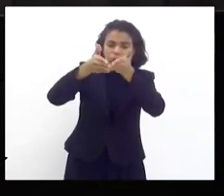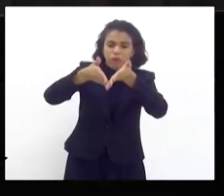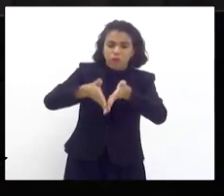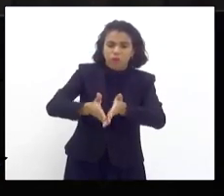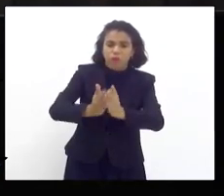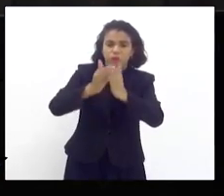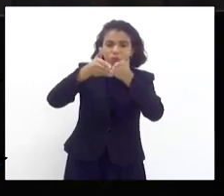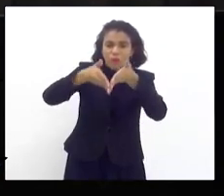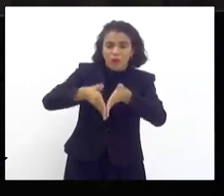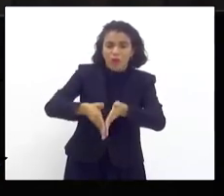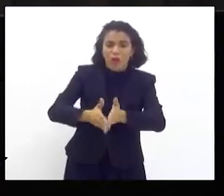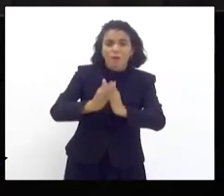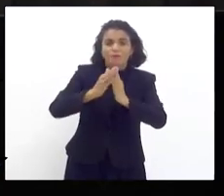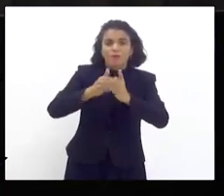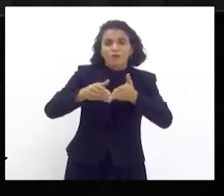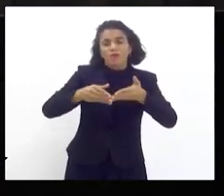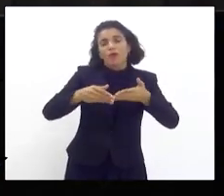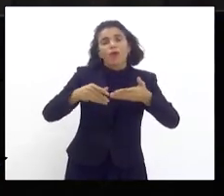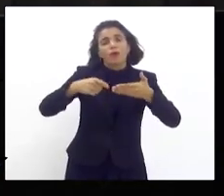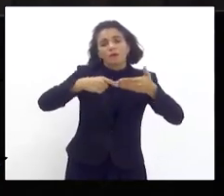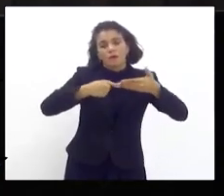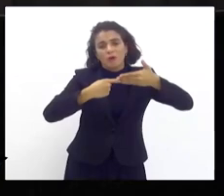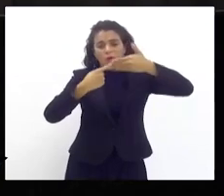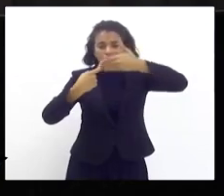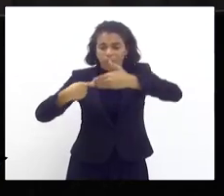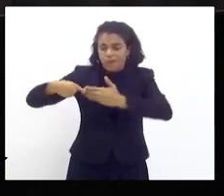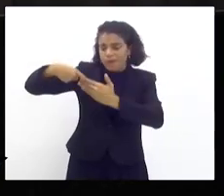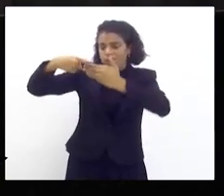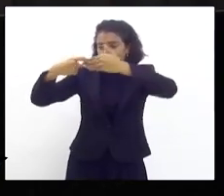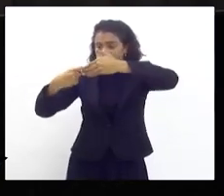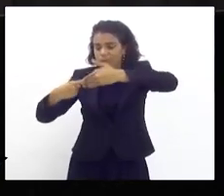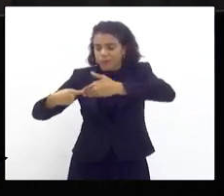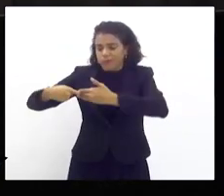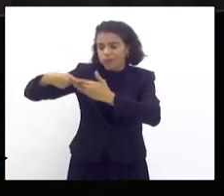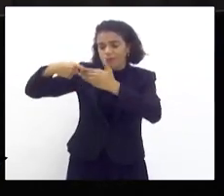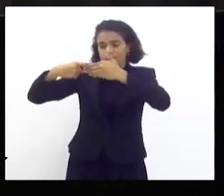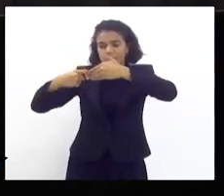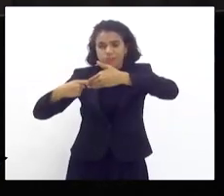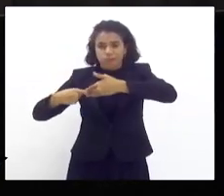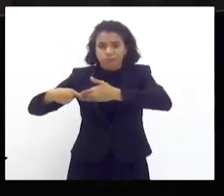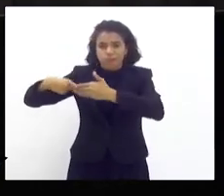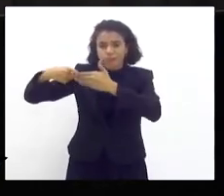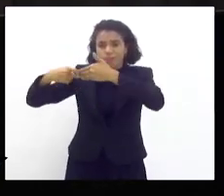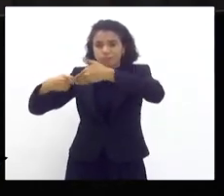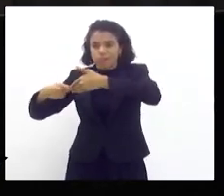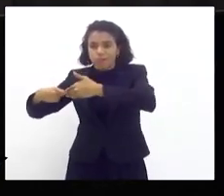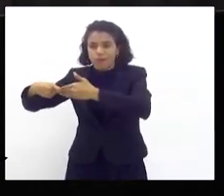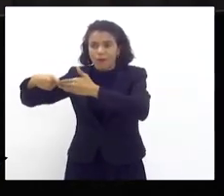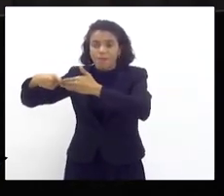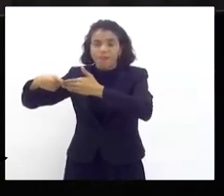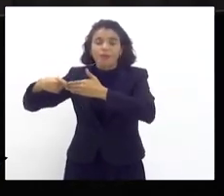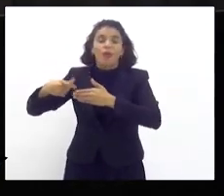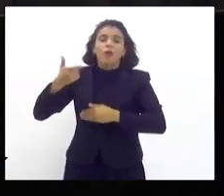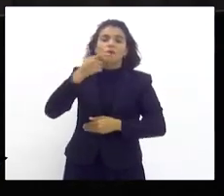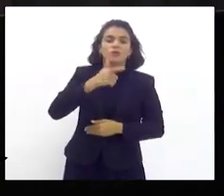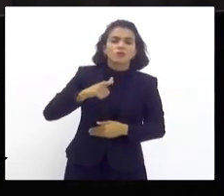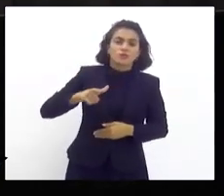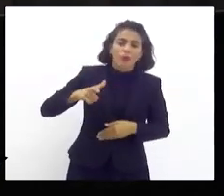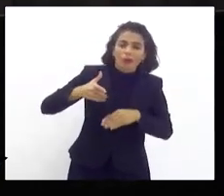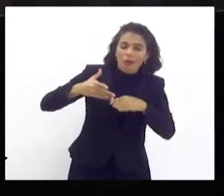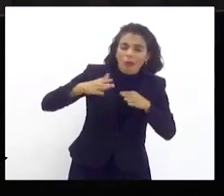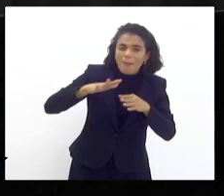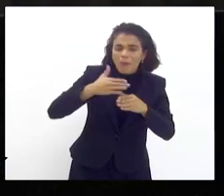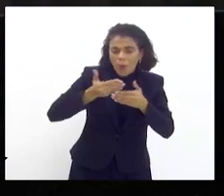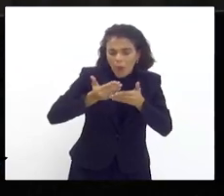esse navio, ou rebocaram, o navio foi sem reboque, conseguiu chegar até a ilha do Bananal, entrada da Ilha Grande.